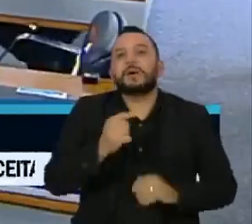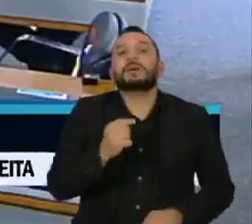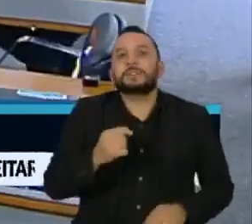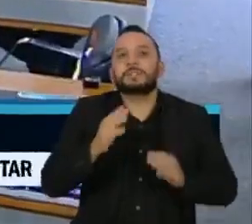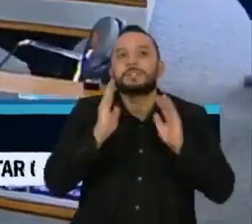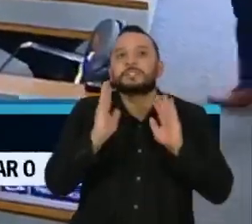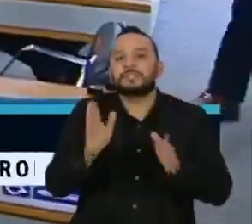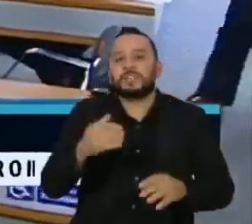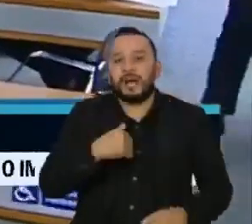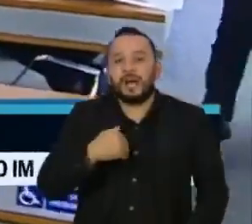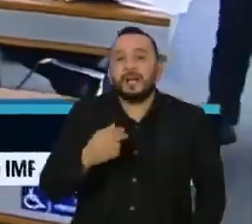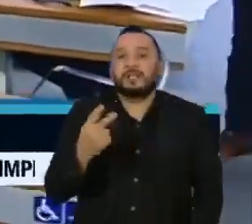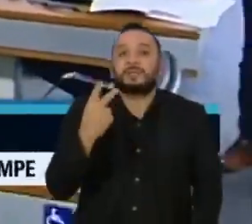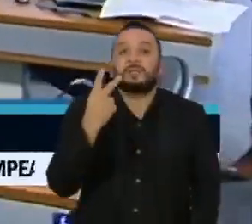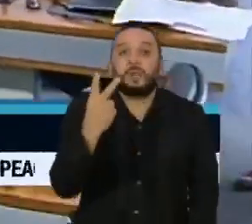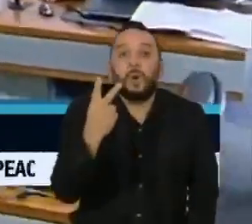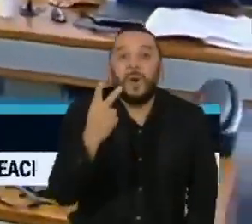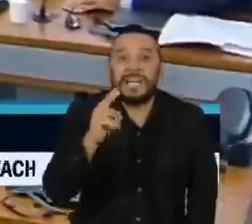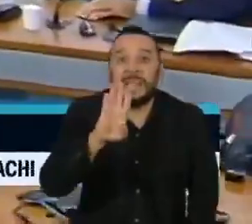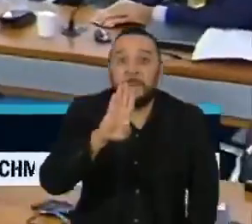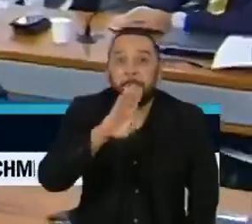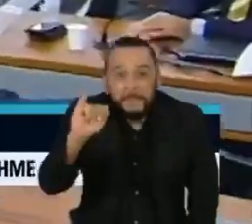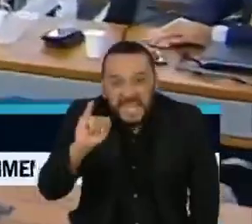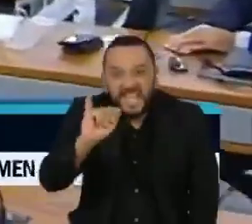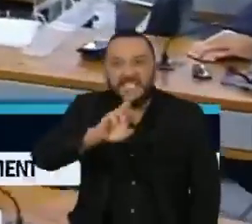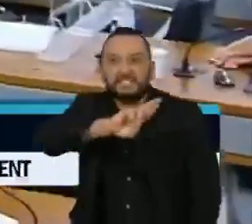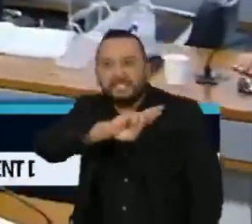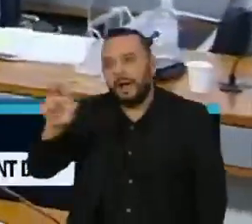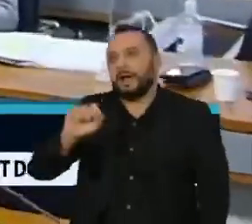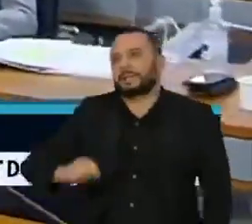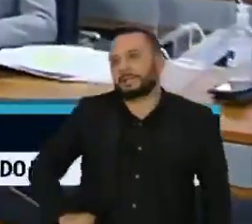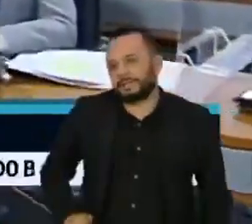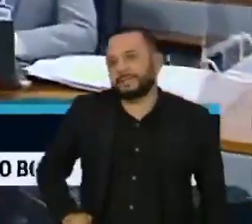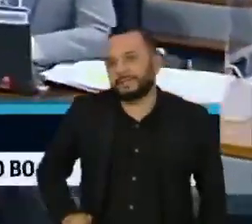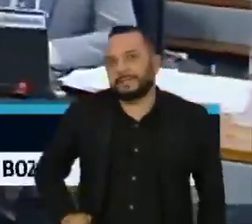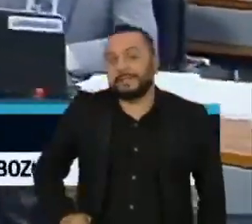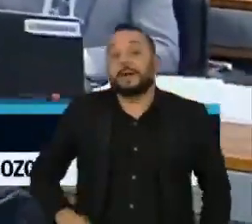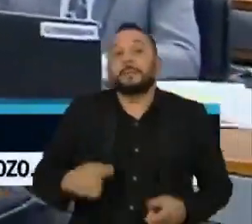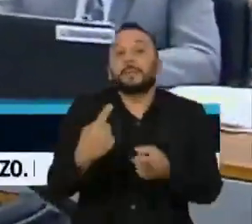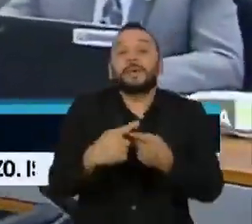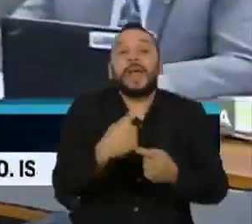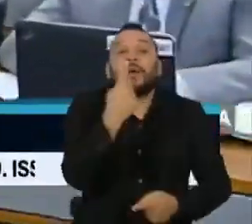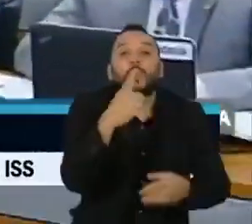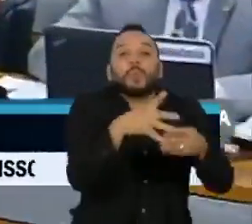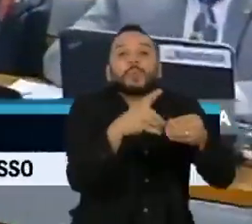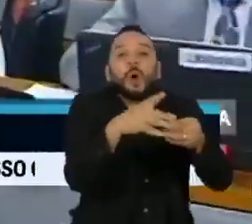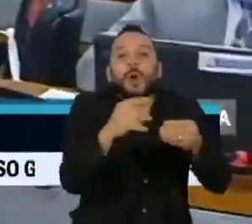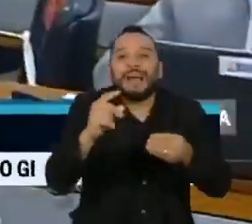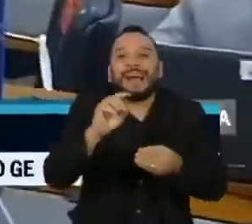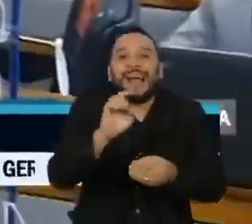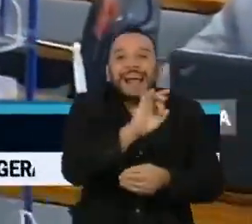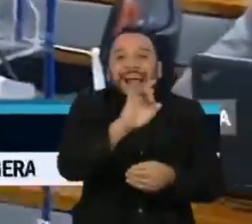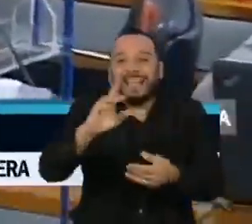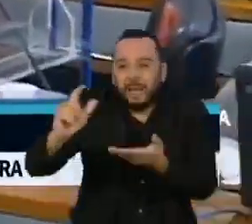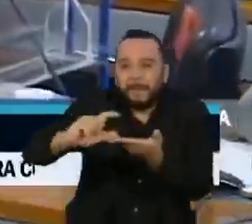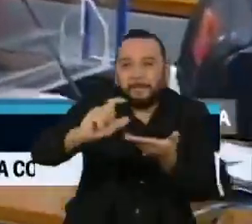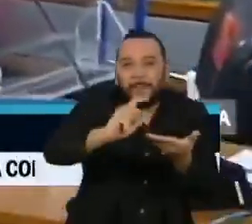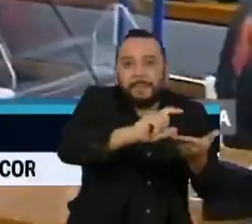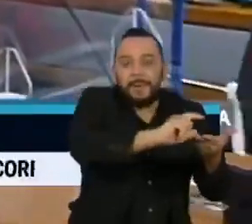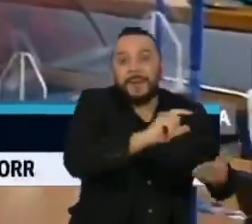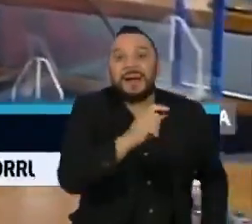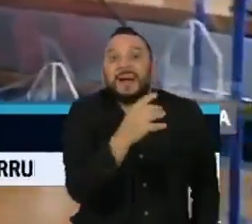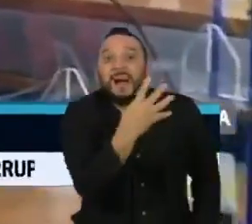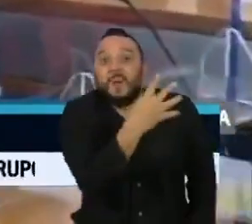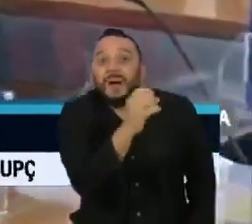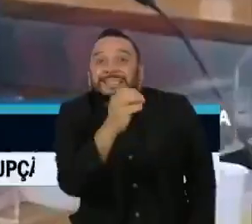dois bilhões de reais, porque seria um dólar para cada 400 milhões